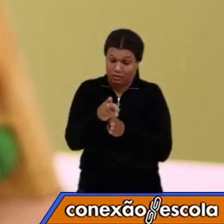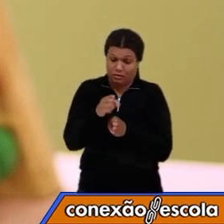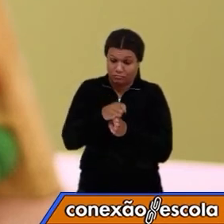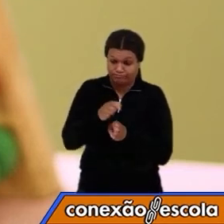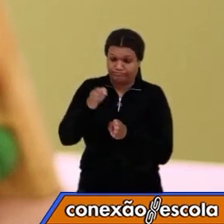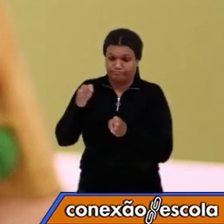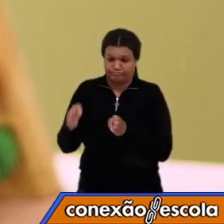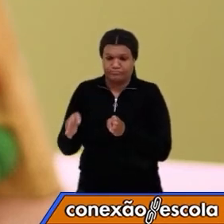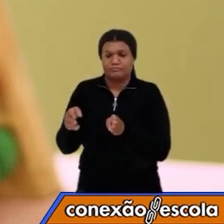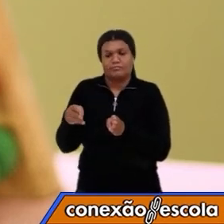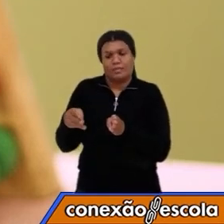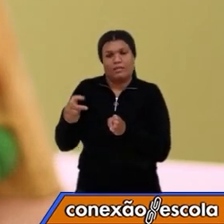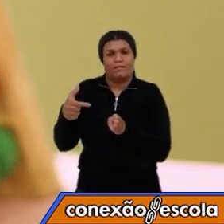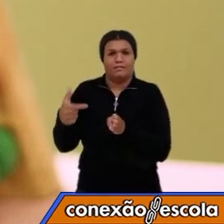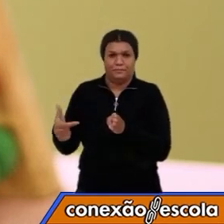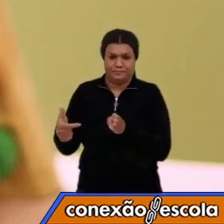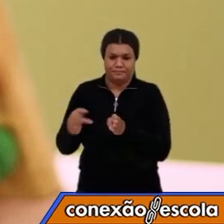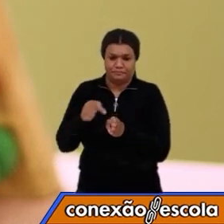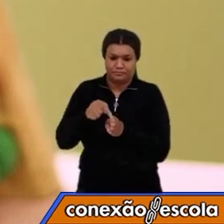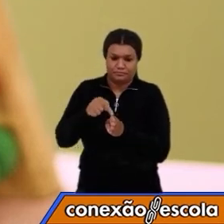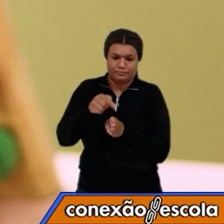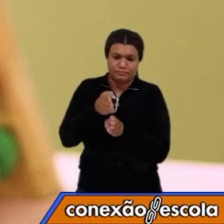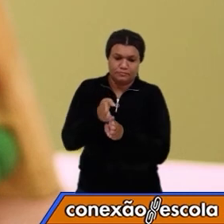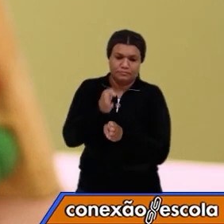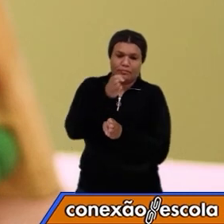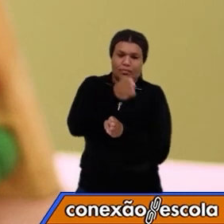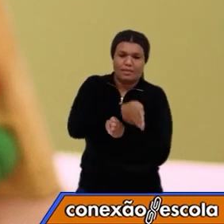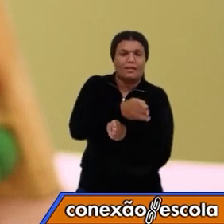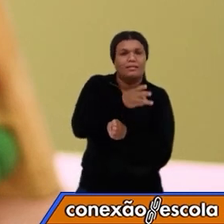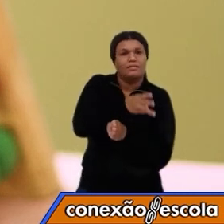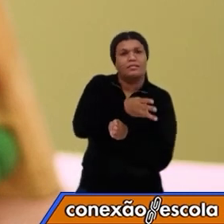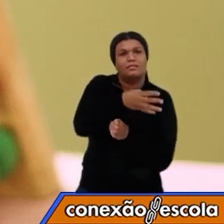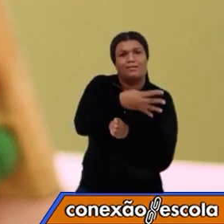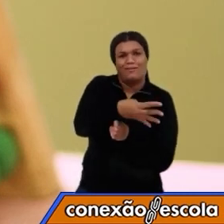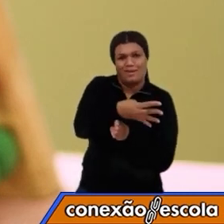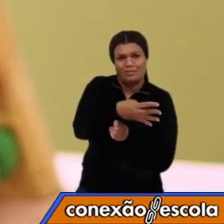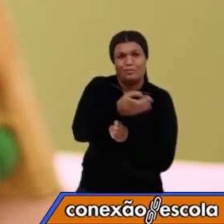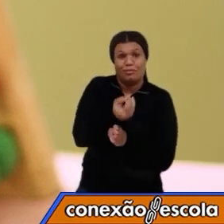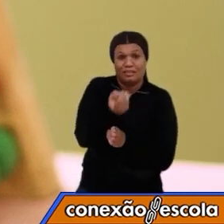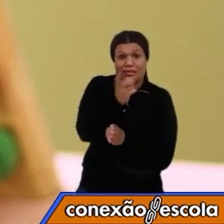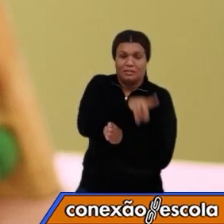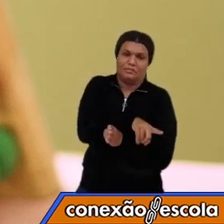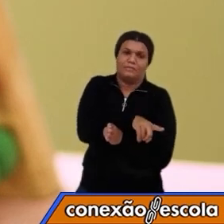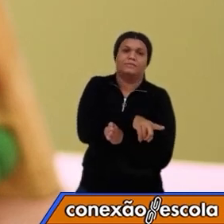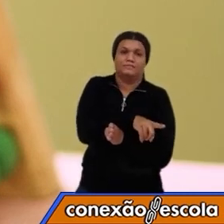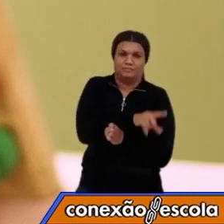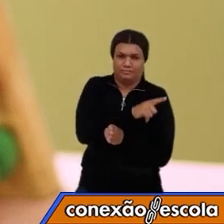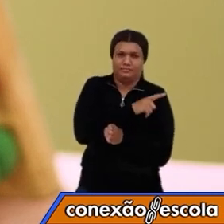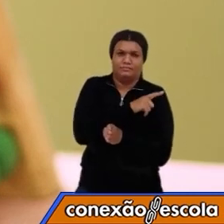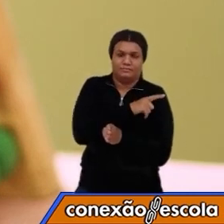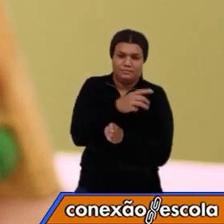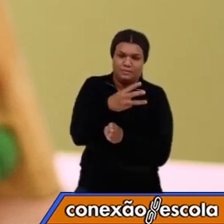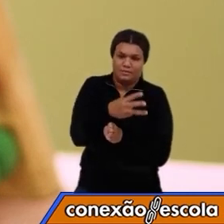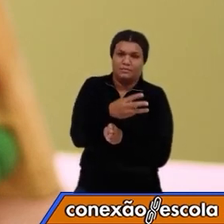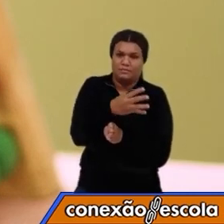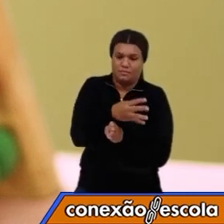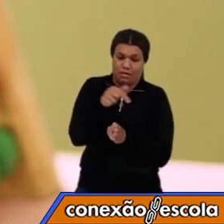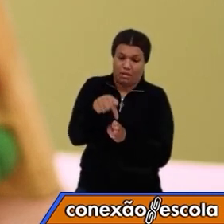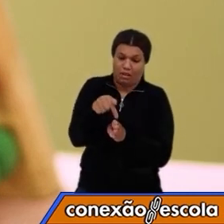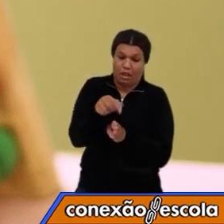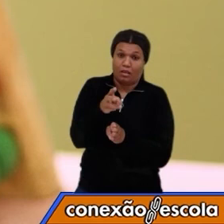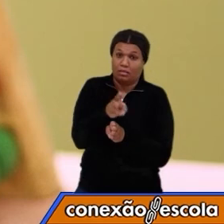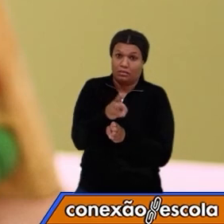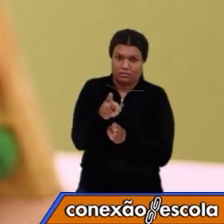sucessor da casa da Joana é o 34, que está logo após, à frente do número 33.